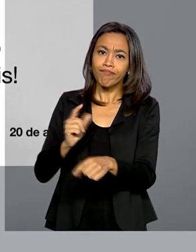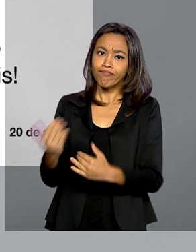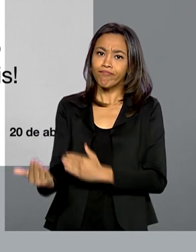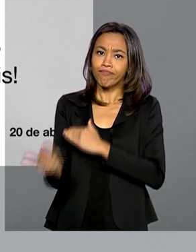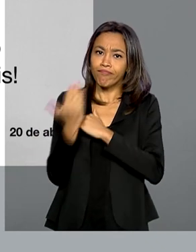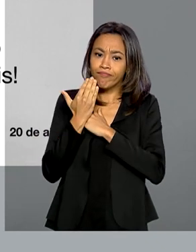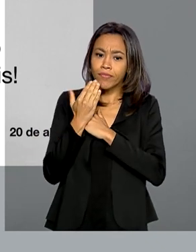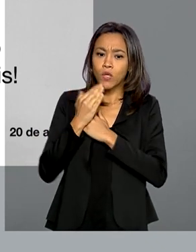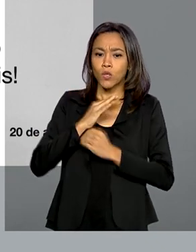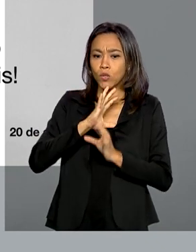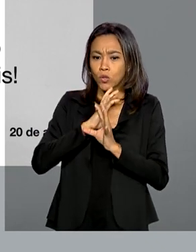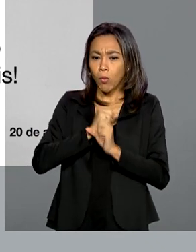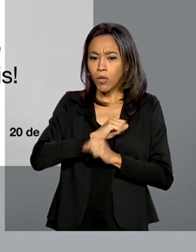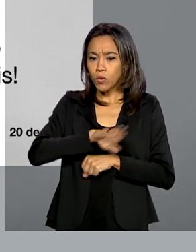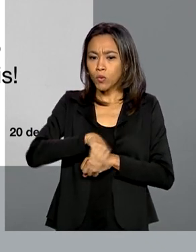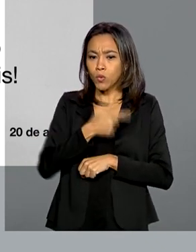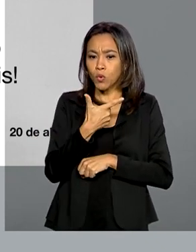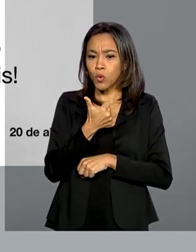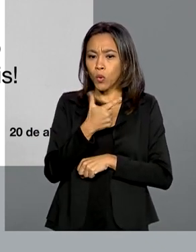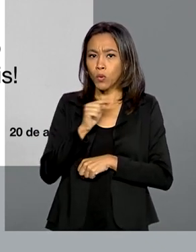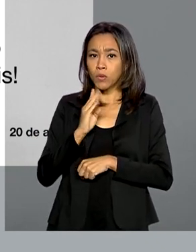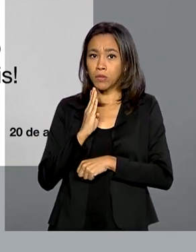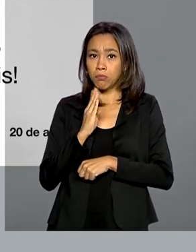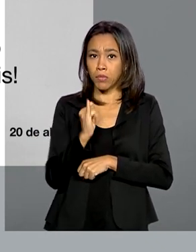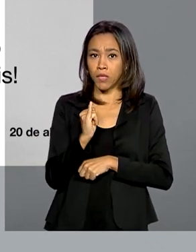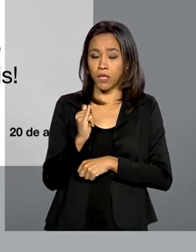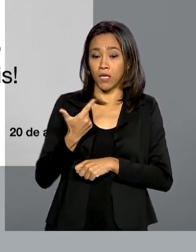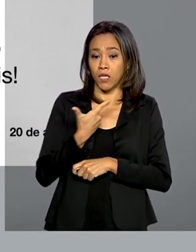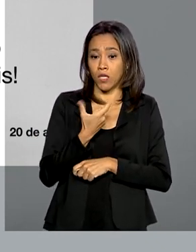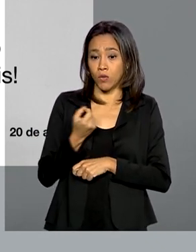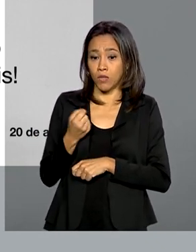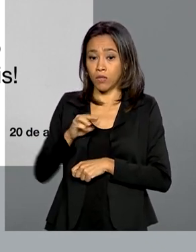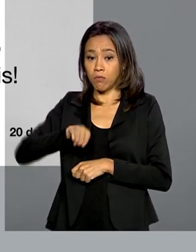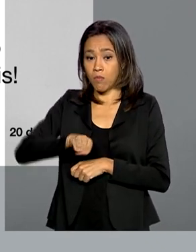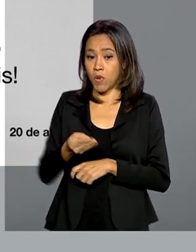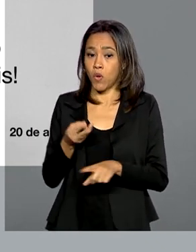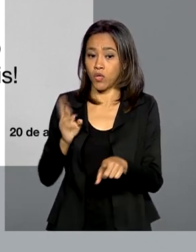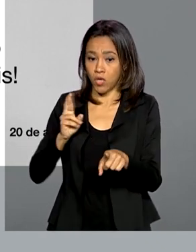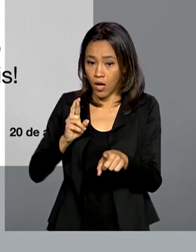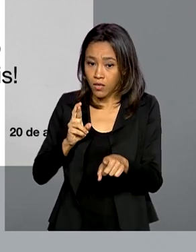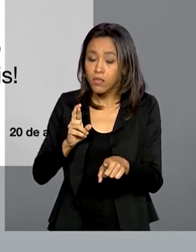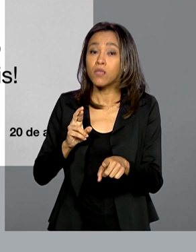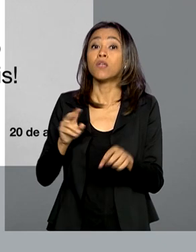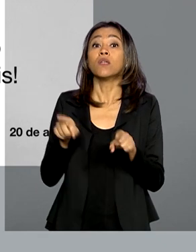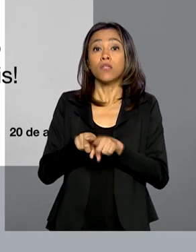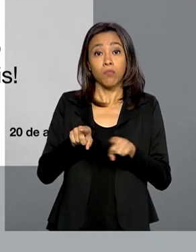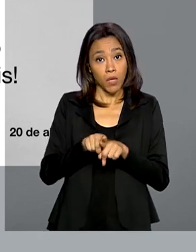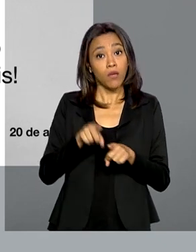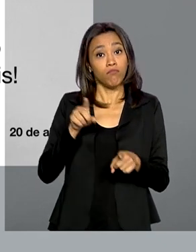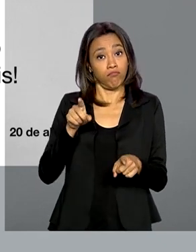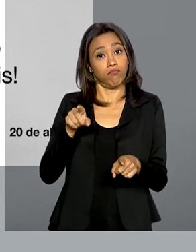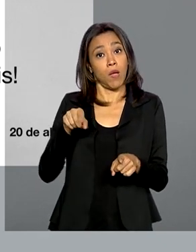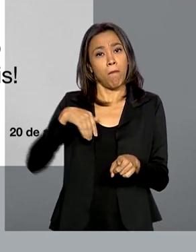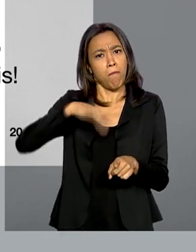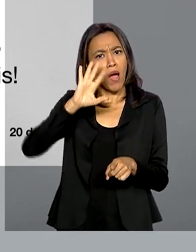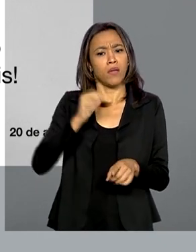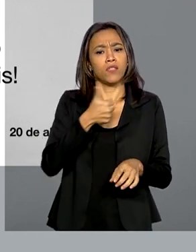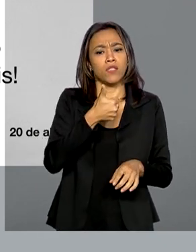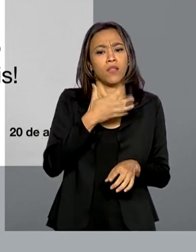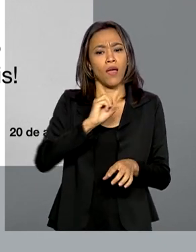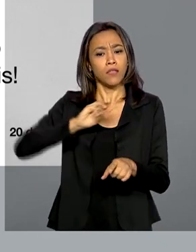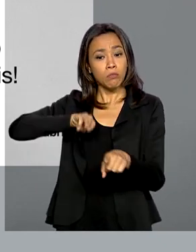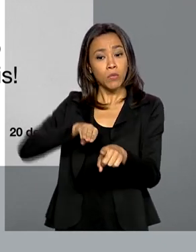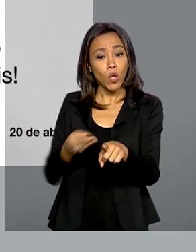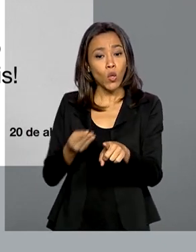total pago de R 12,2 bilhões. Ainda de acordo com o presidente, mais de 10